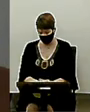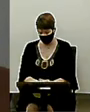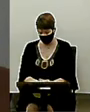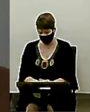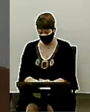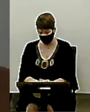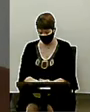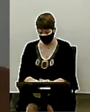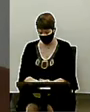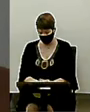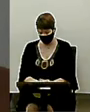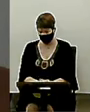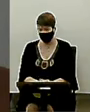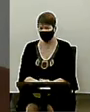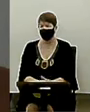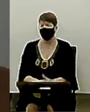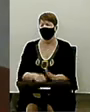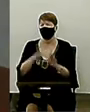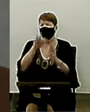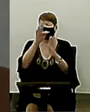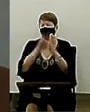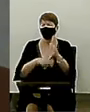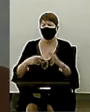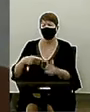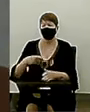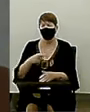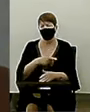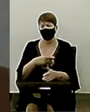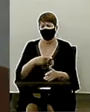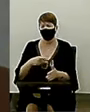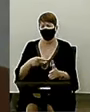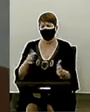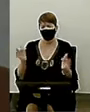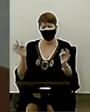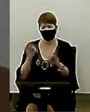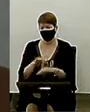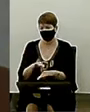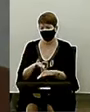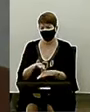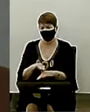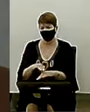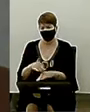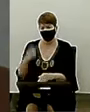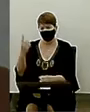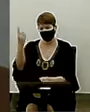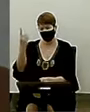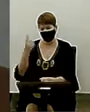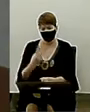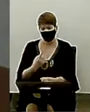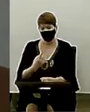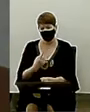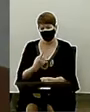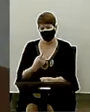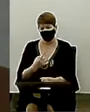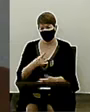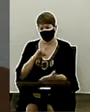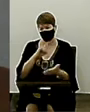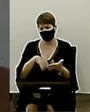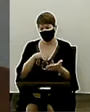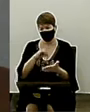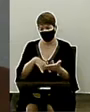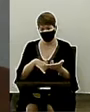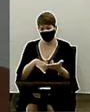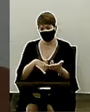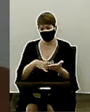e uma lista dos pastores até hoje. Alguns mandaram, eu publiquei. Alguns não mandaram, eu não publiquei. Alguns mandaram sem eu pedir,